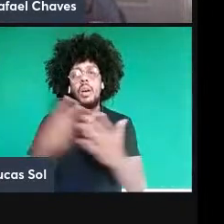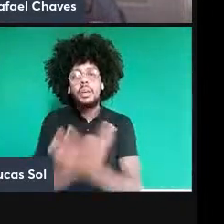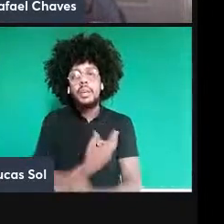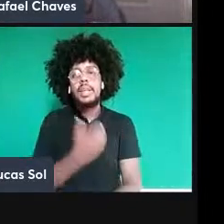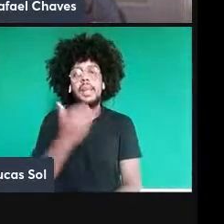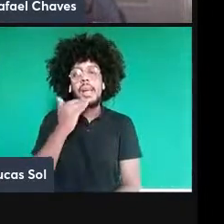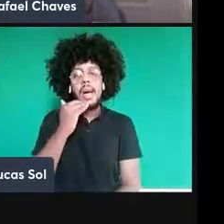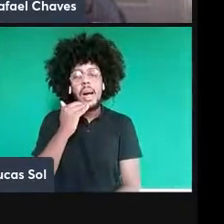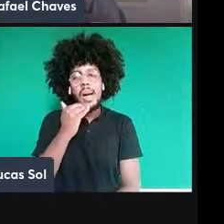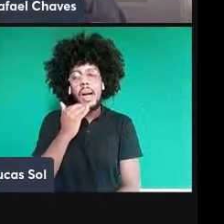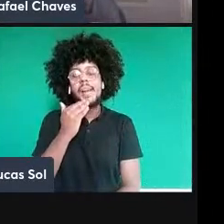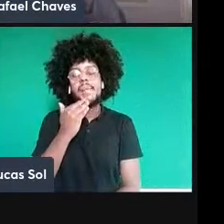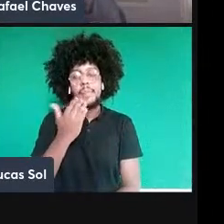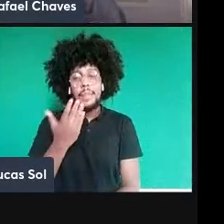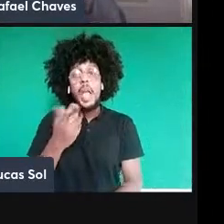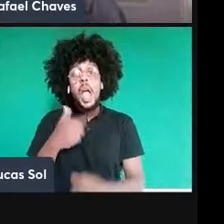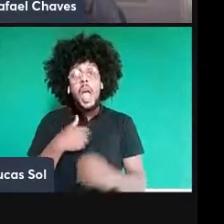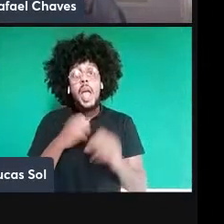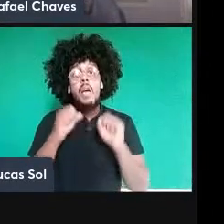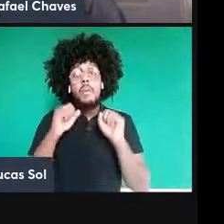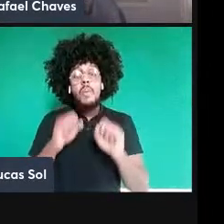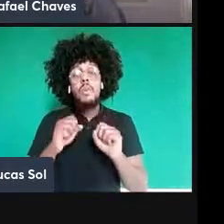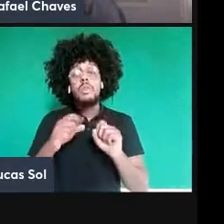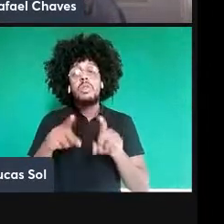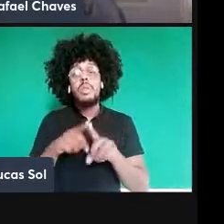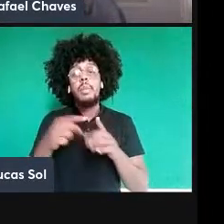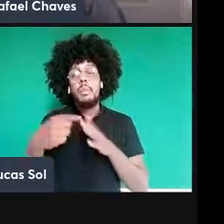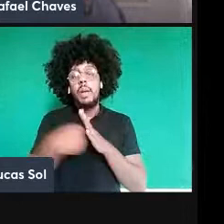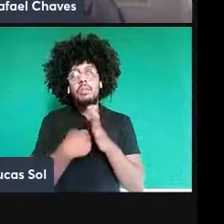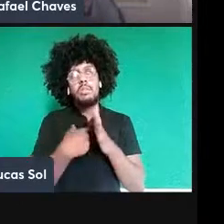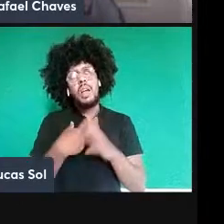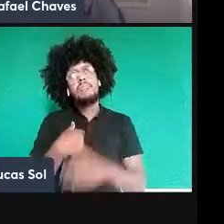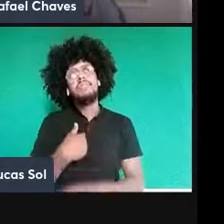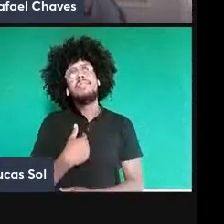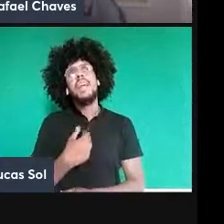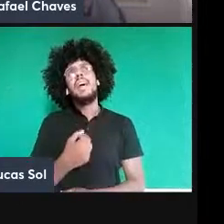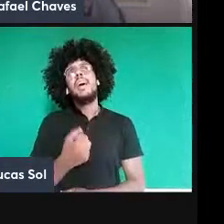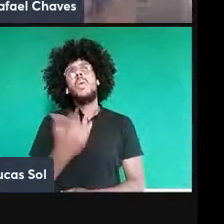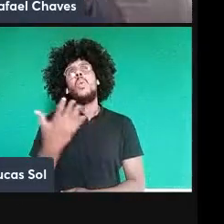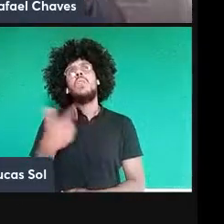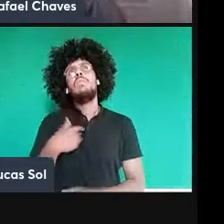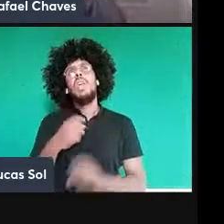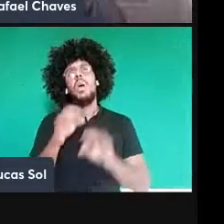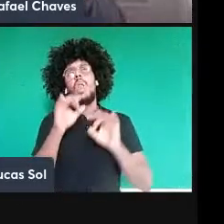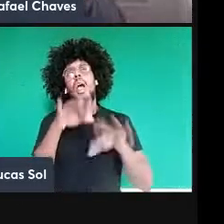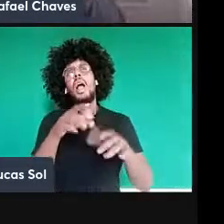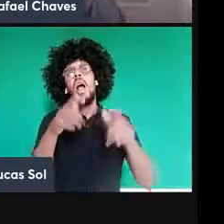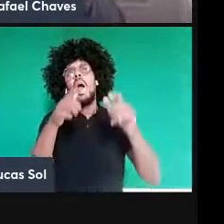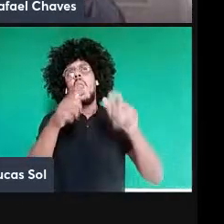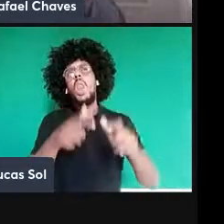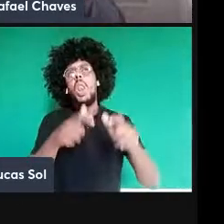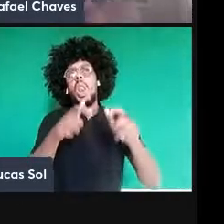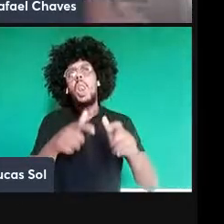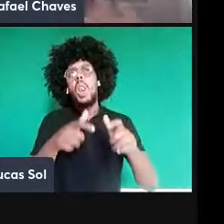Eu posso me perguntar a mesma coisa quanto é que eu tenho que abrir mão da localidade para poder explicar uma